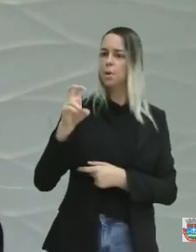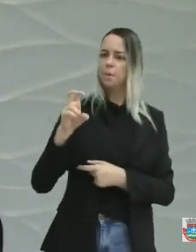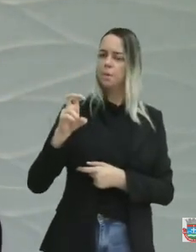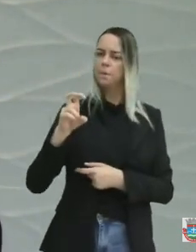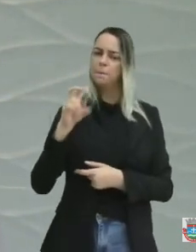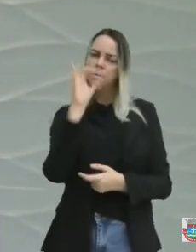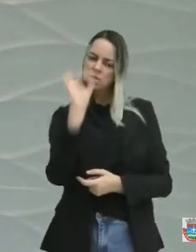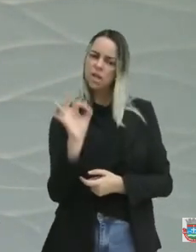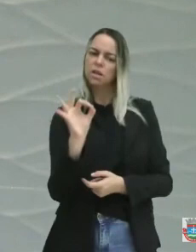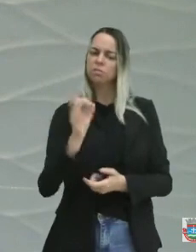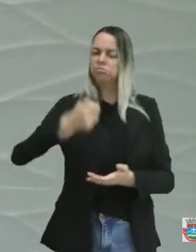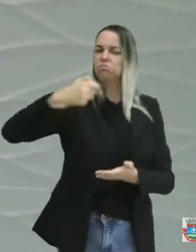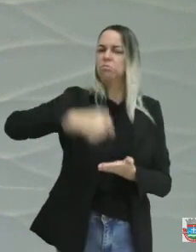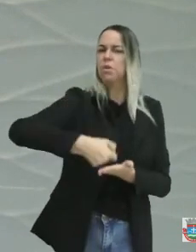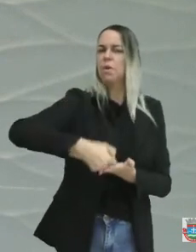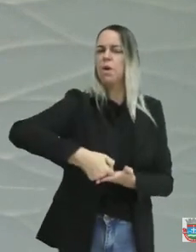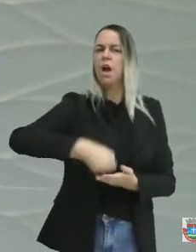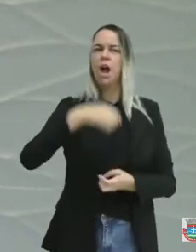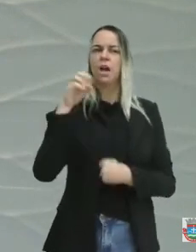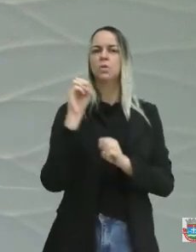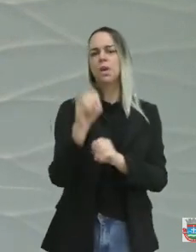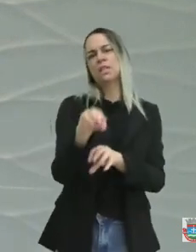prefeitura de colocar na educação.